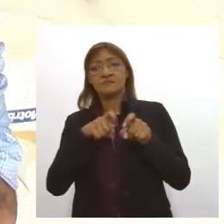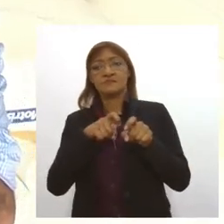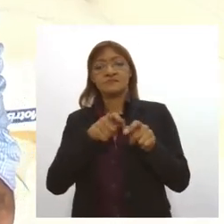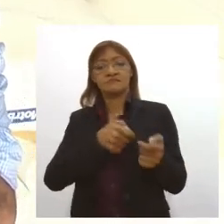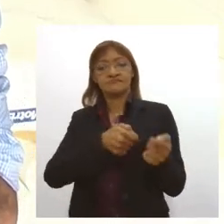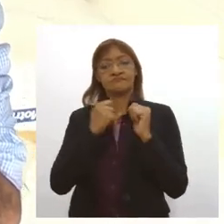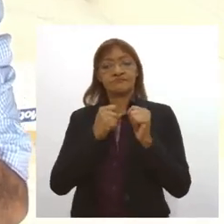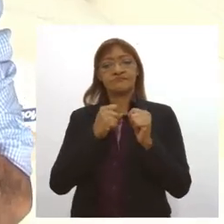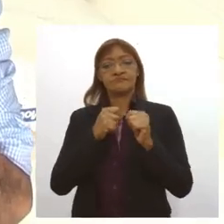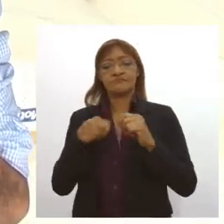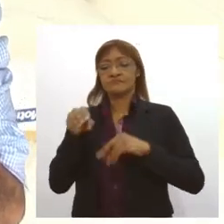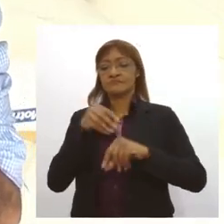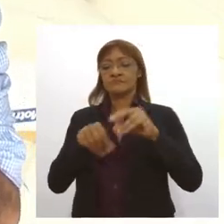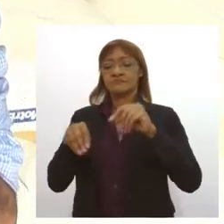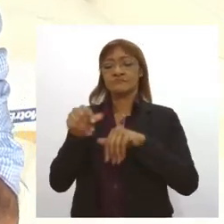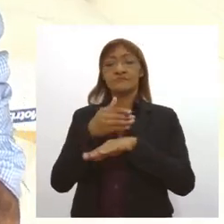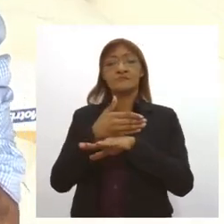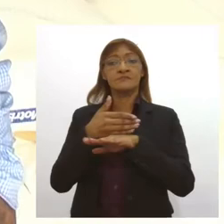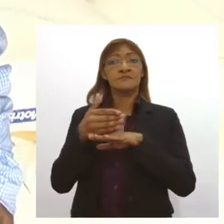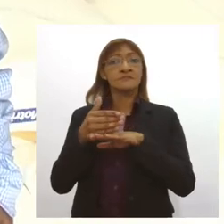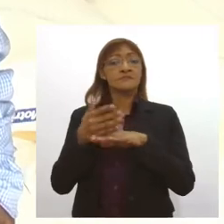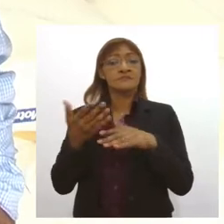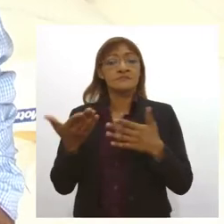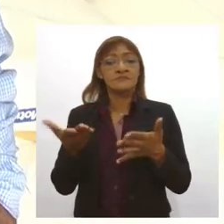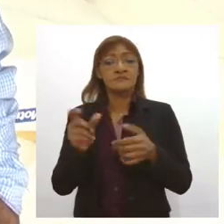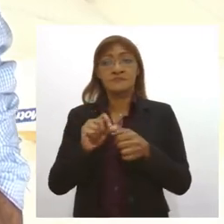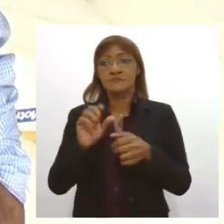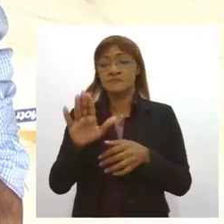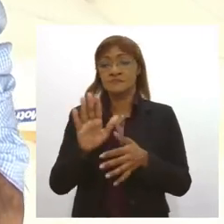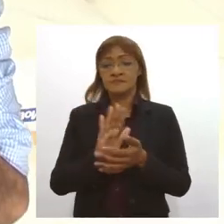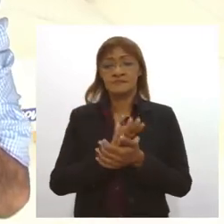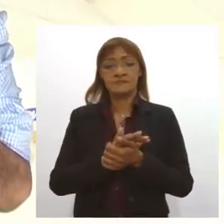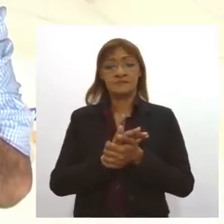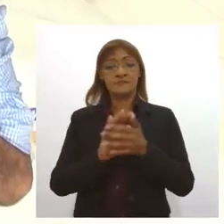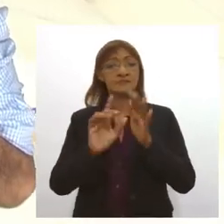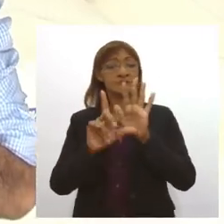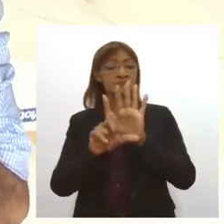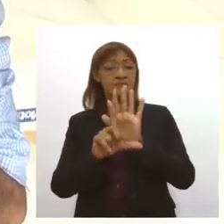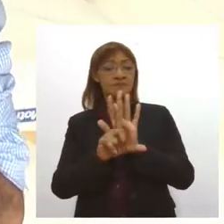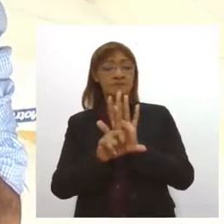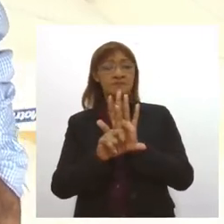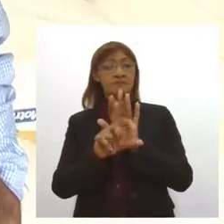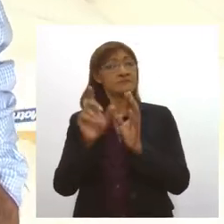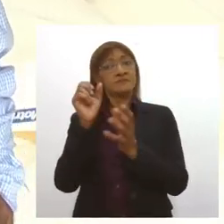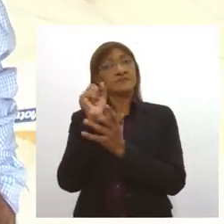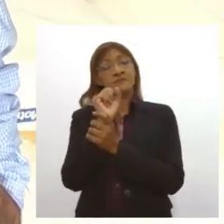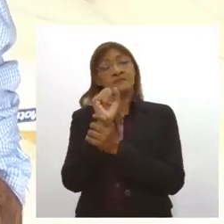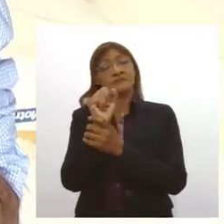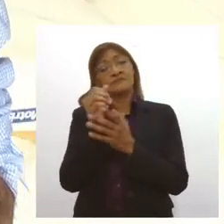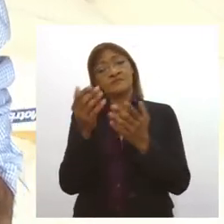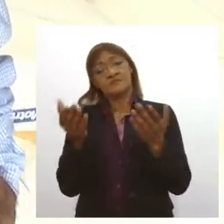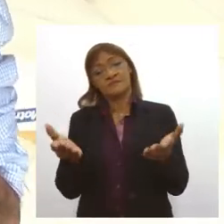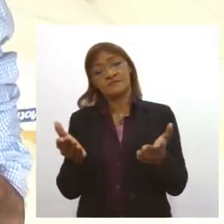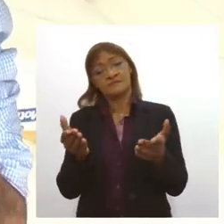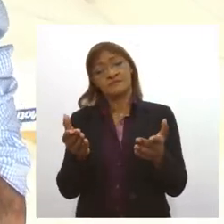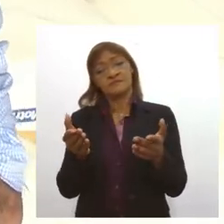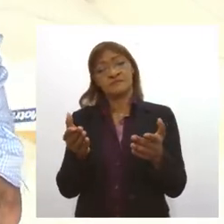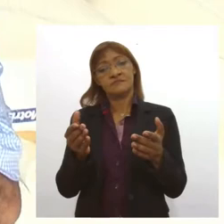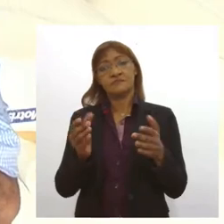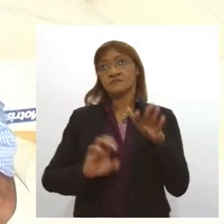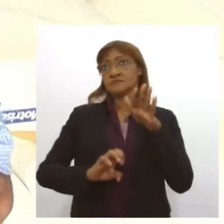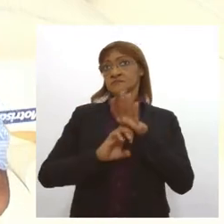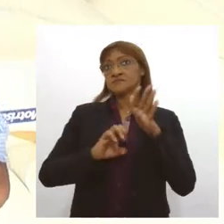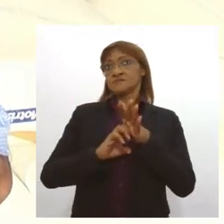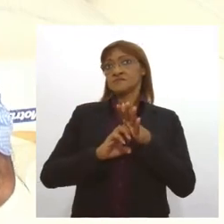então a lei basicamente ela vem reafirmar aquilo que é o nosso serviço não são grandes proprietários vocês